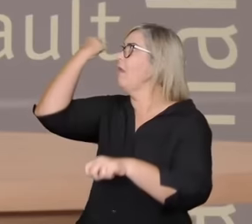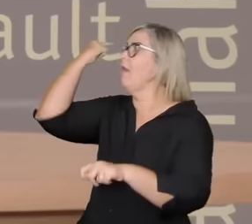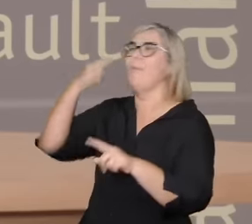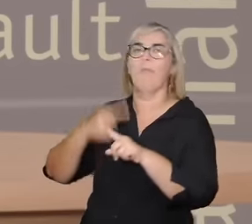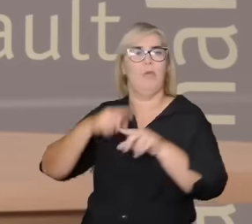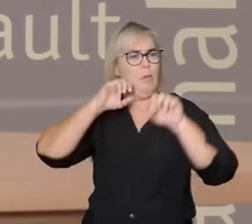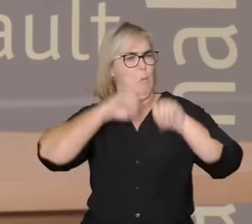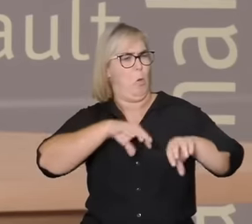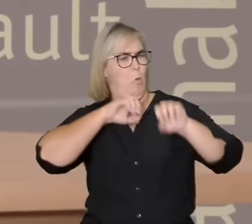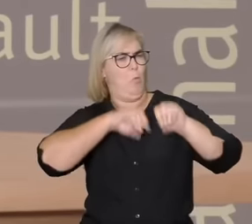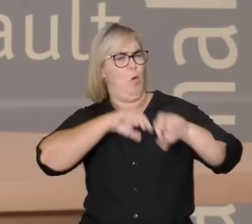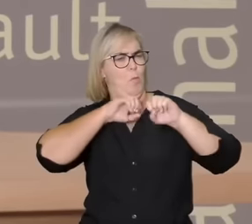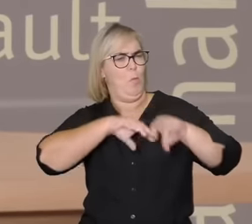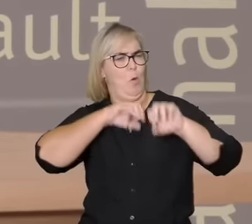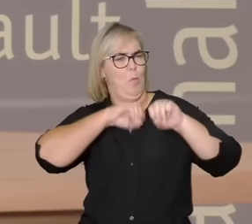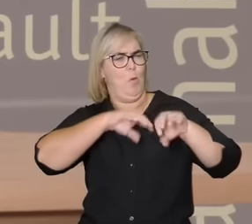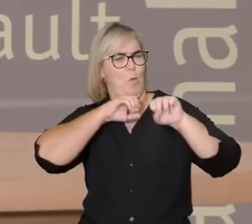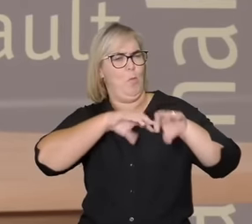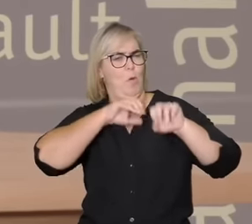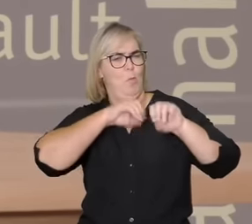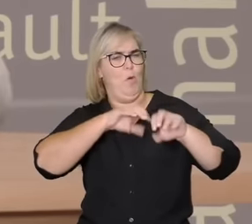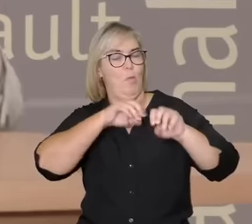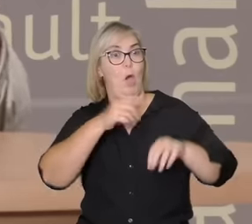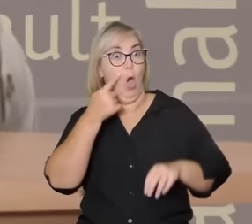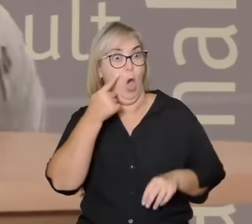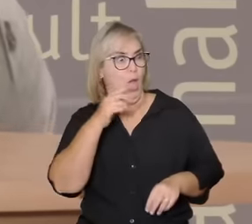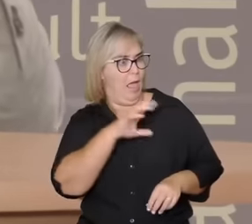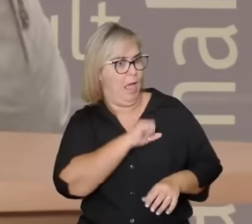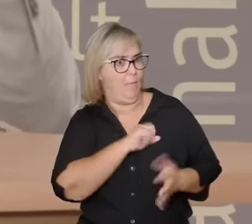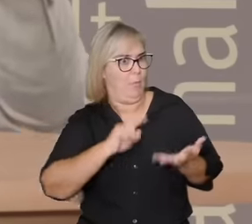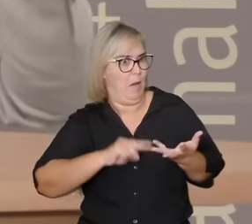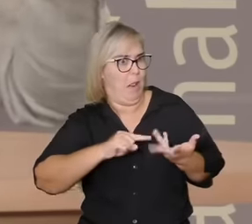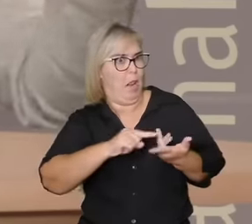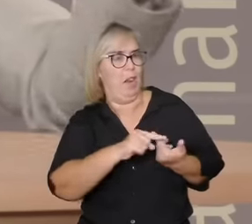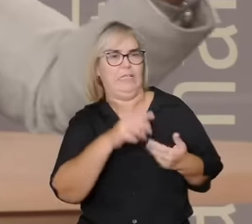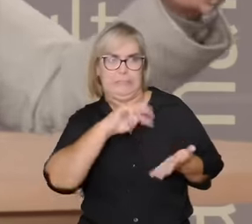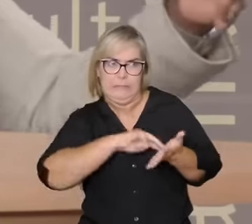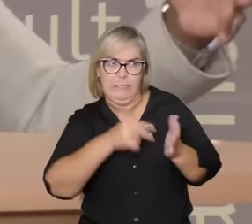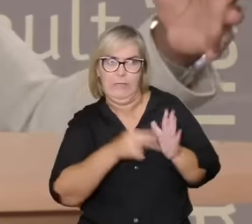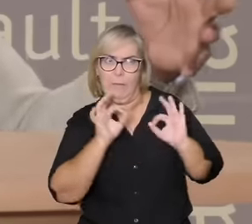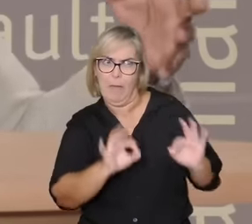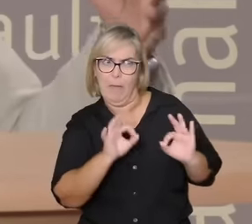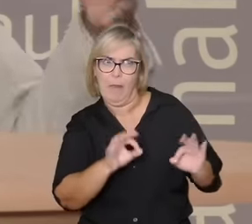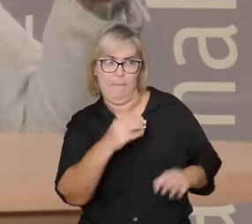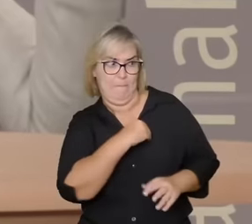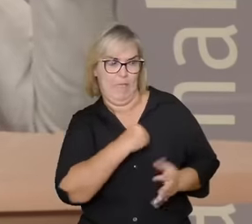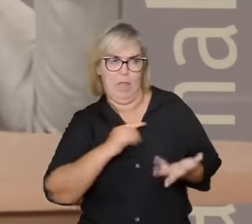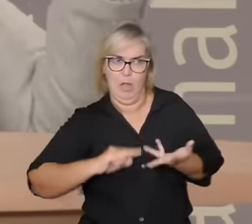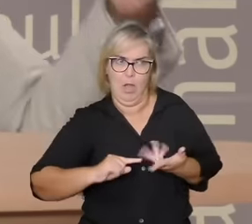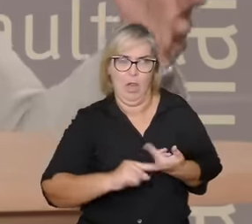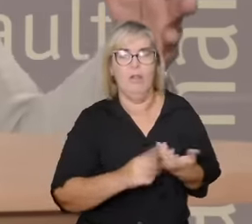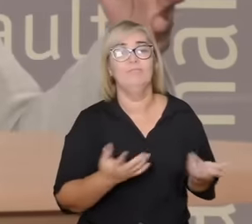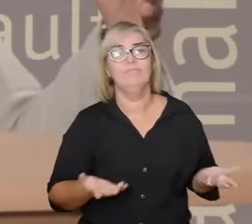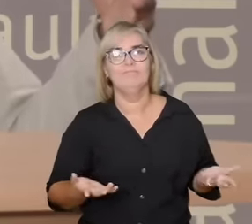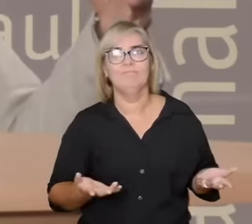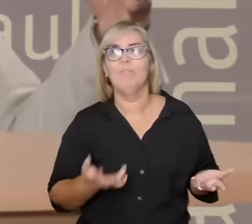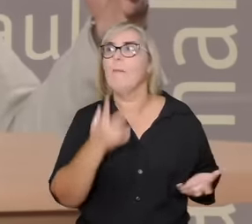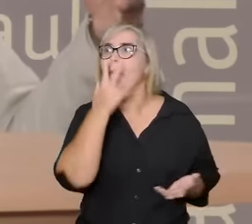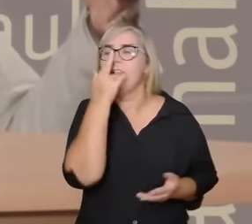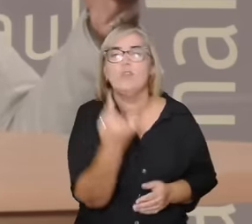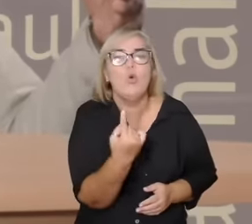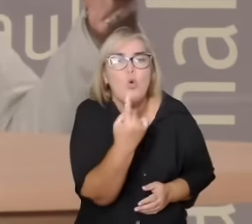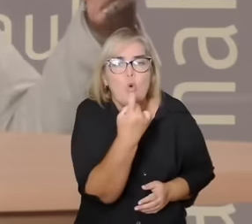socializadas socializados socializades para poder viver nesse formato de que tem um único